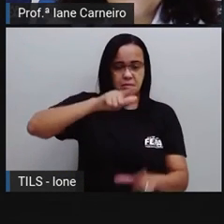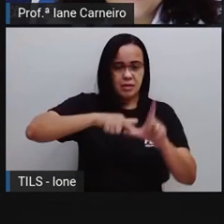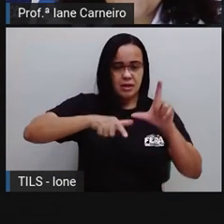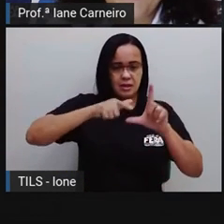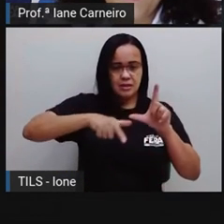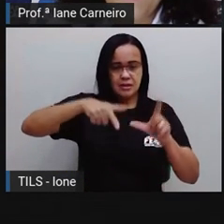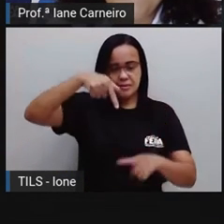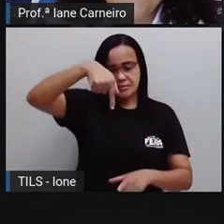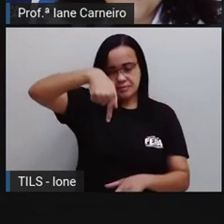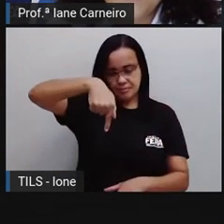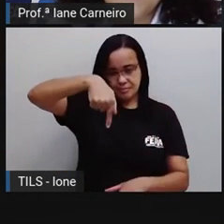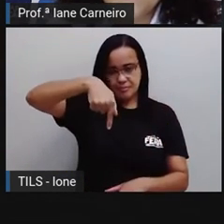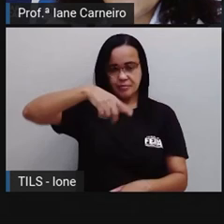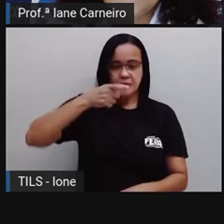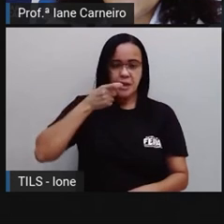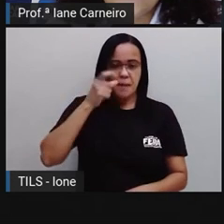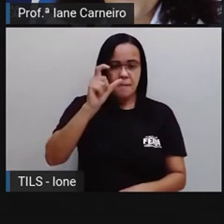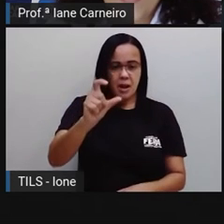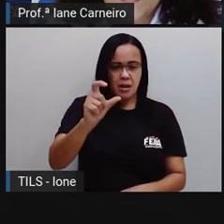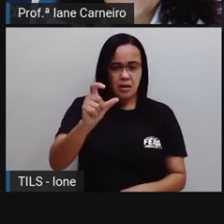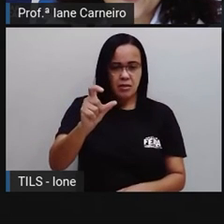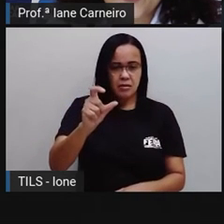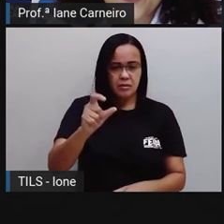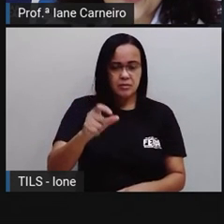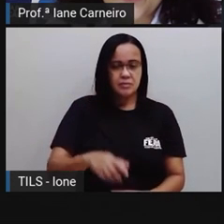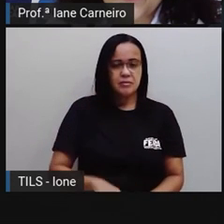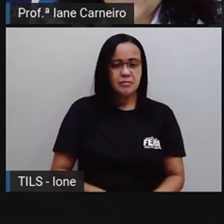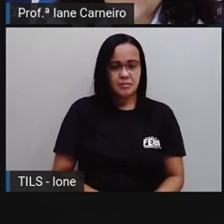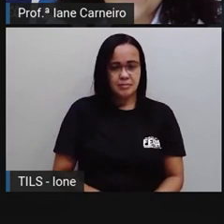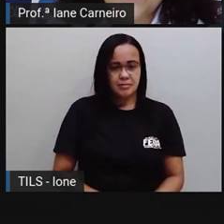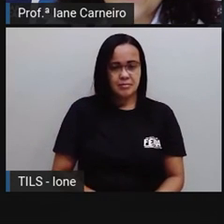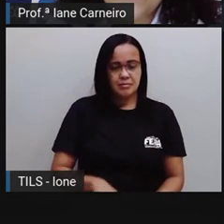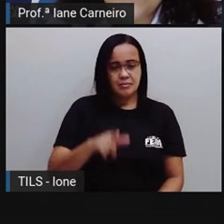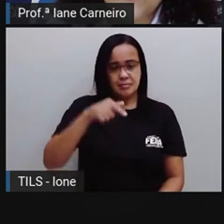Escrevam aí a palavra QUATRO.